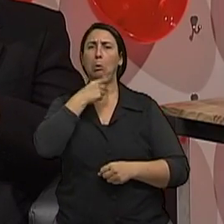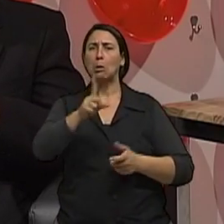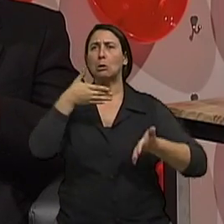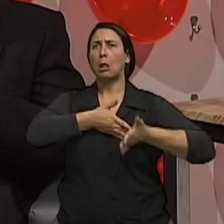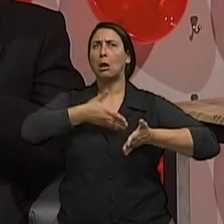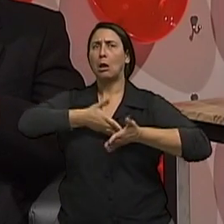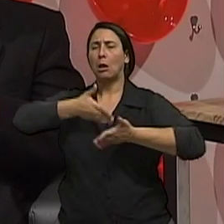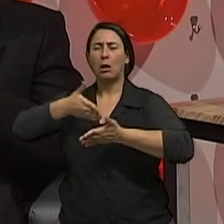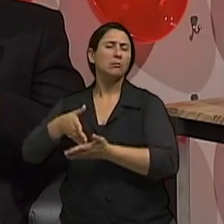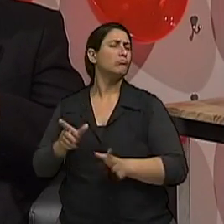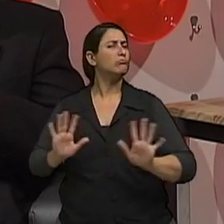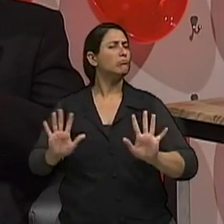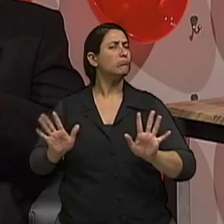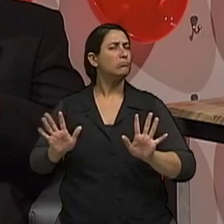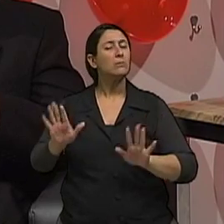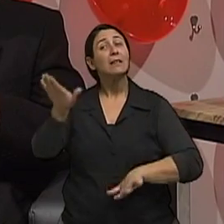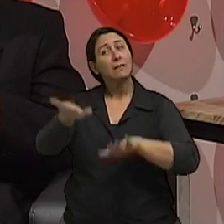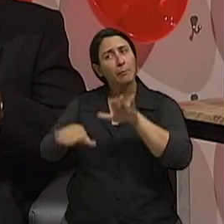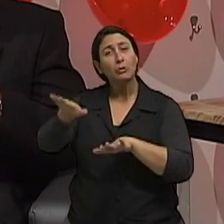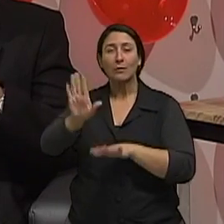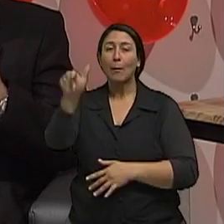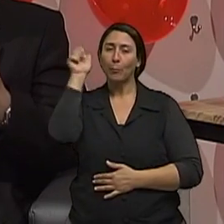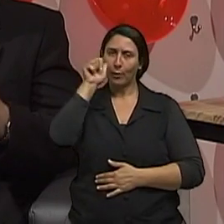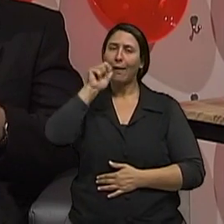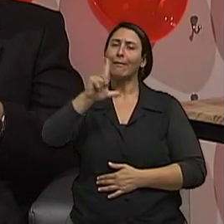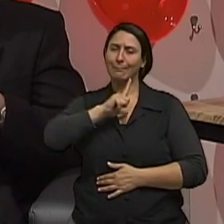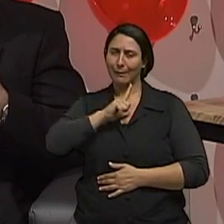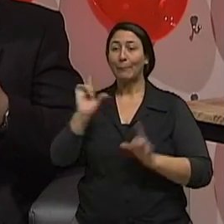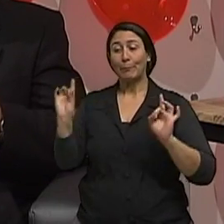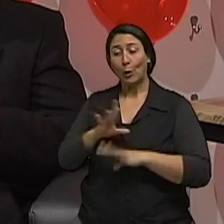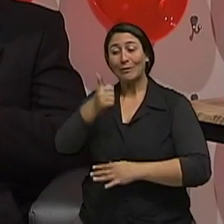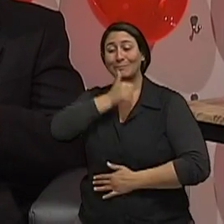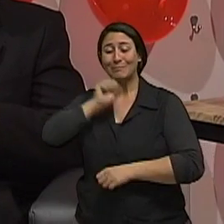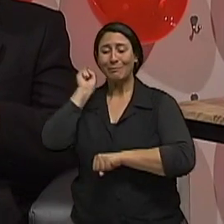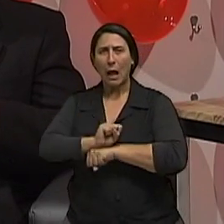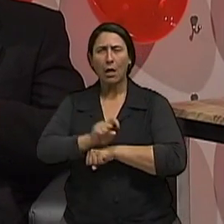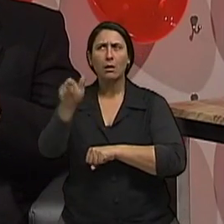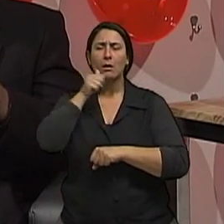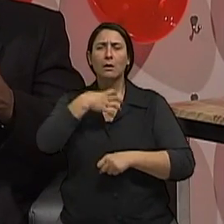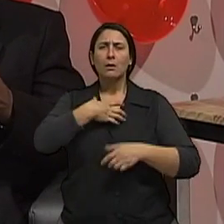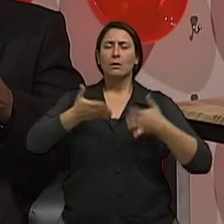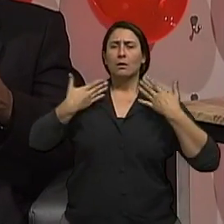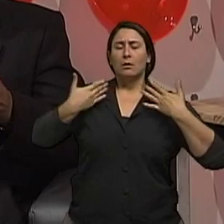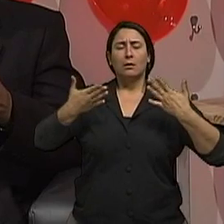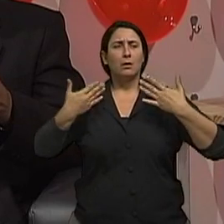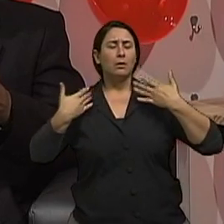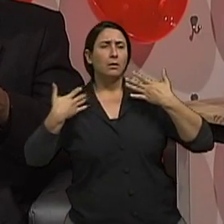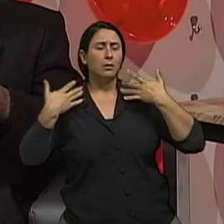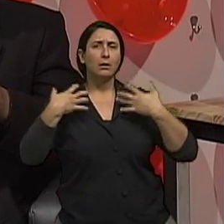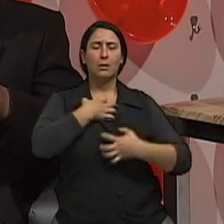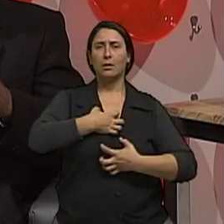sofrem a síndrome do climatério, né? Que são aqueles fogachos, aqueles calorões. Até chegar na menopausa. Isso, é interessante que no